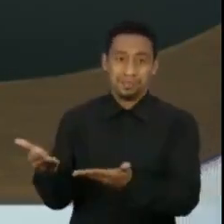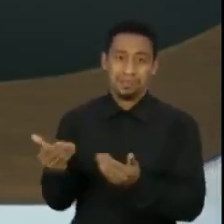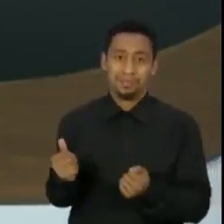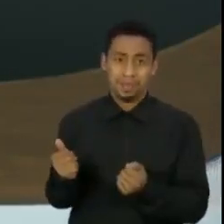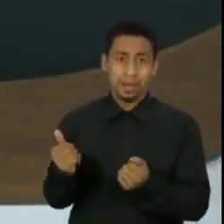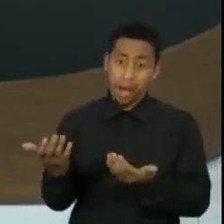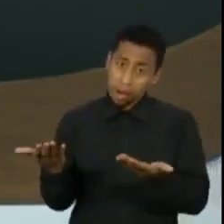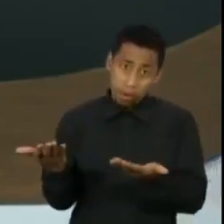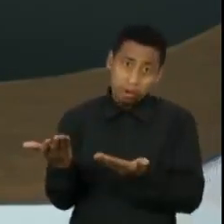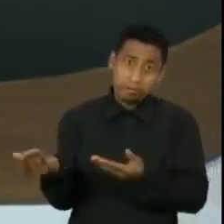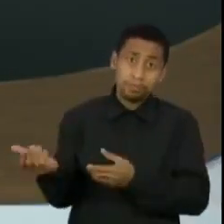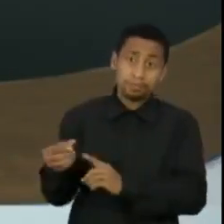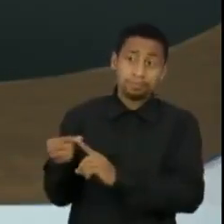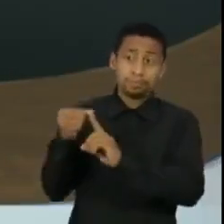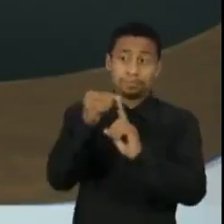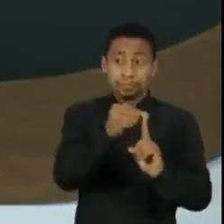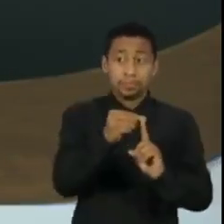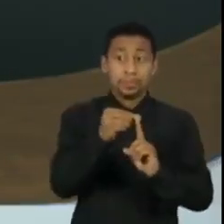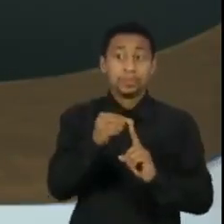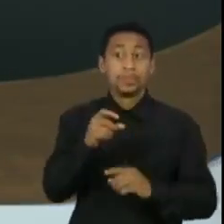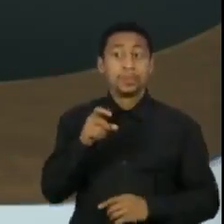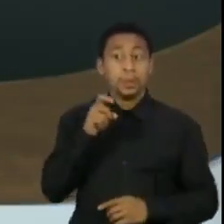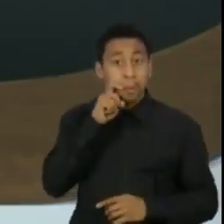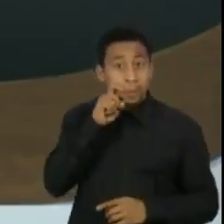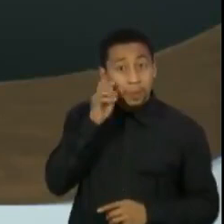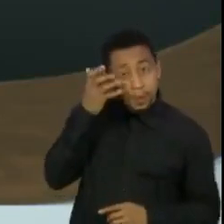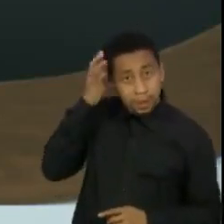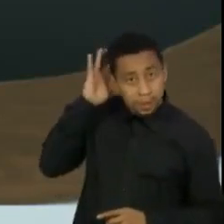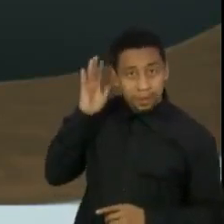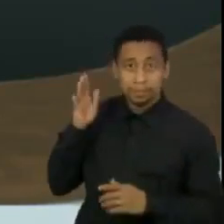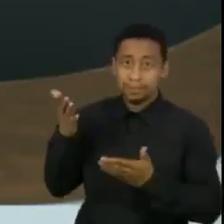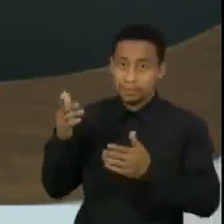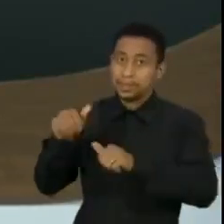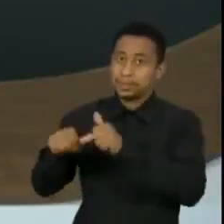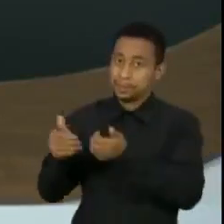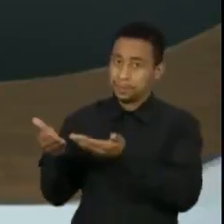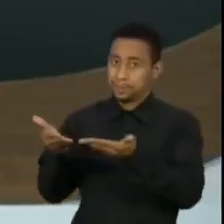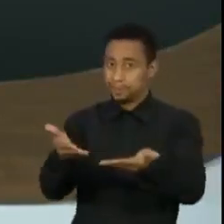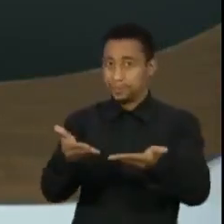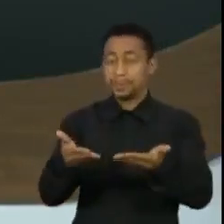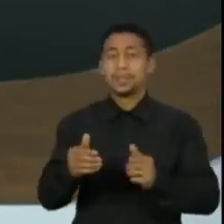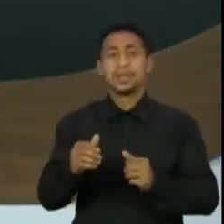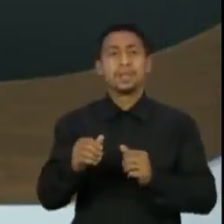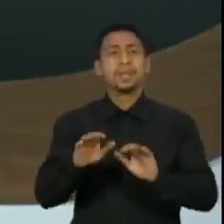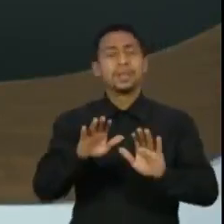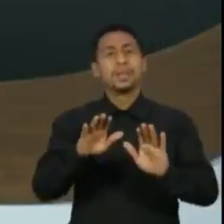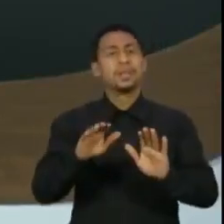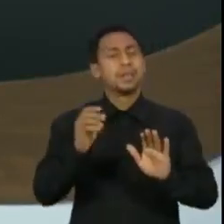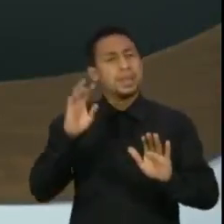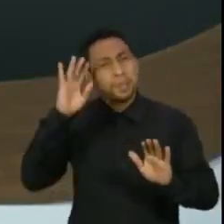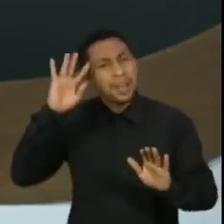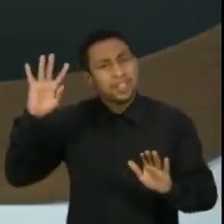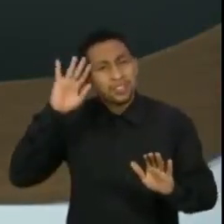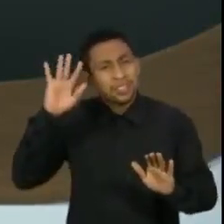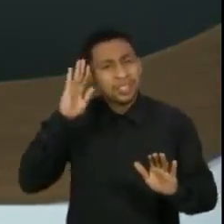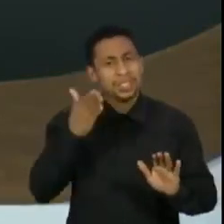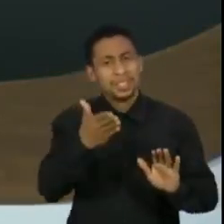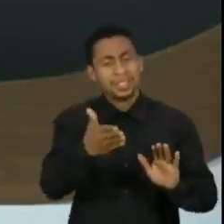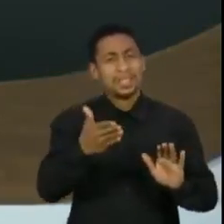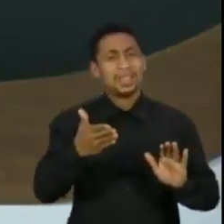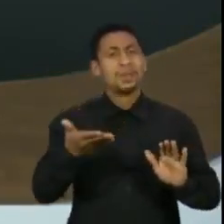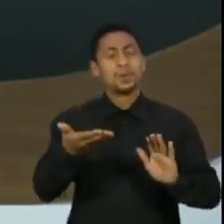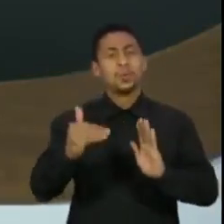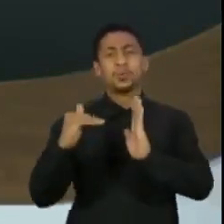O mais cotado é o advogado-geral da União, doutor André Mendonça. O senhor imagina que o Senado poderia se